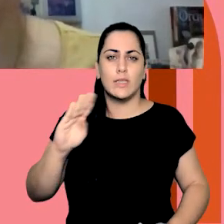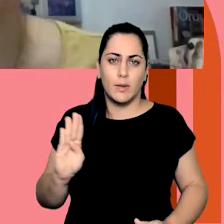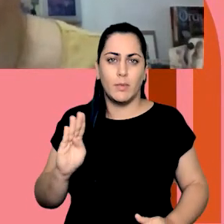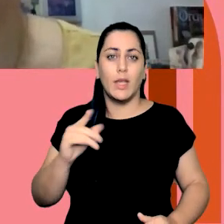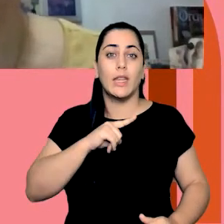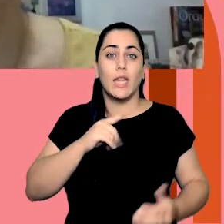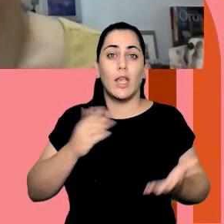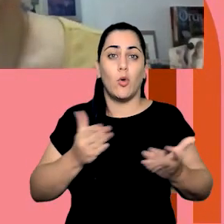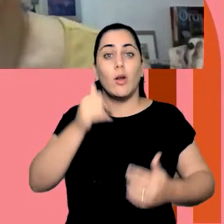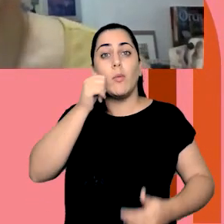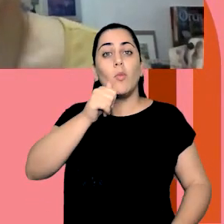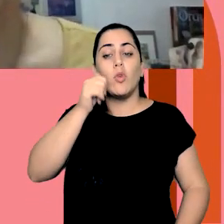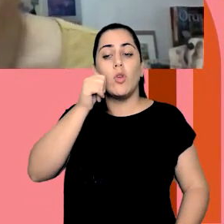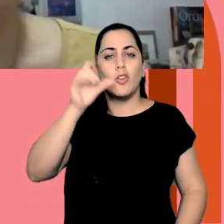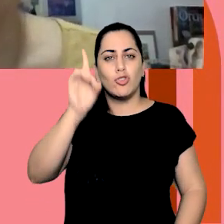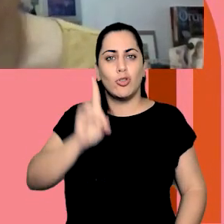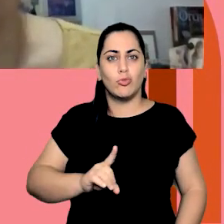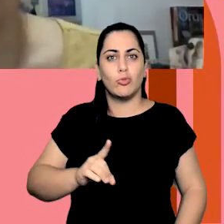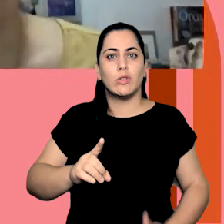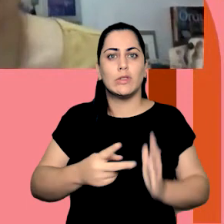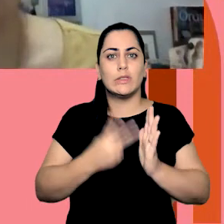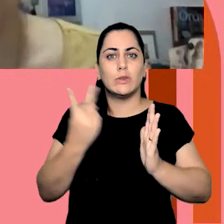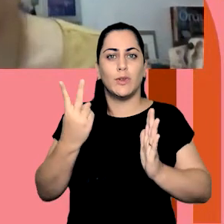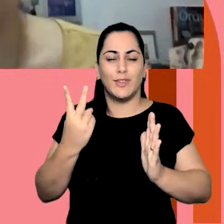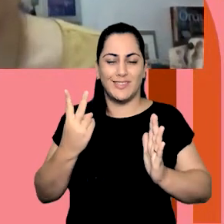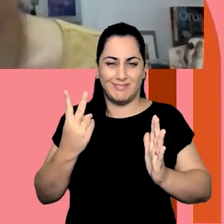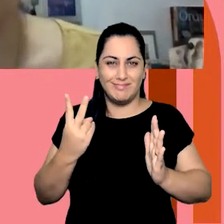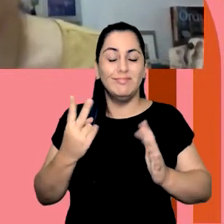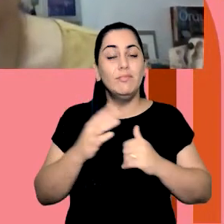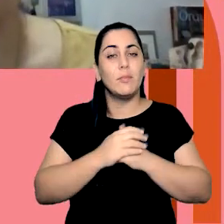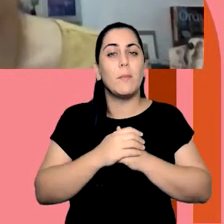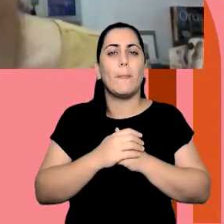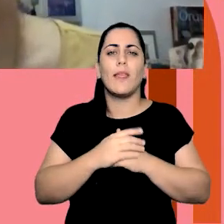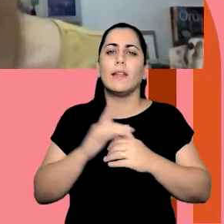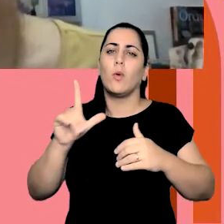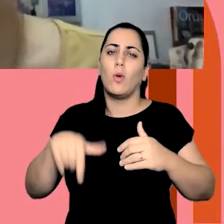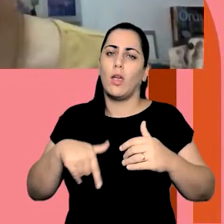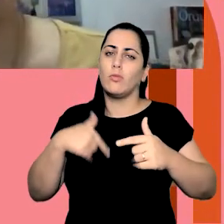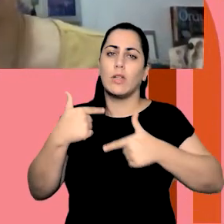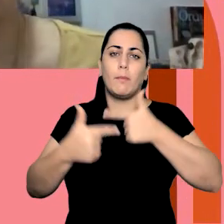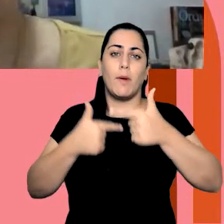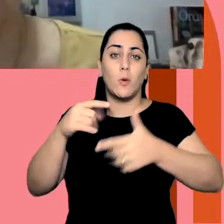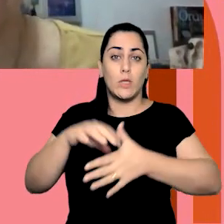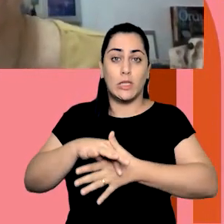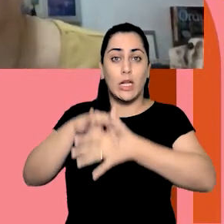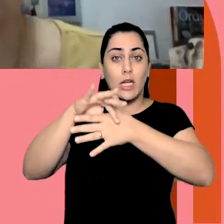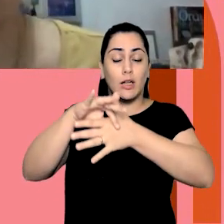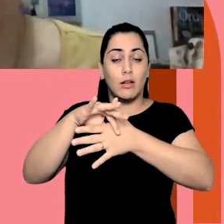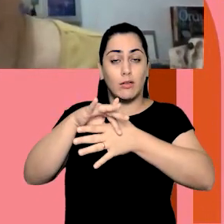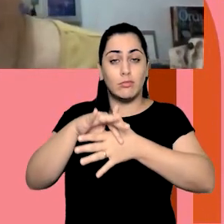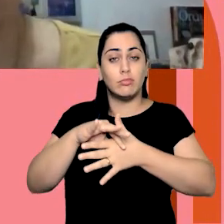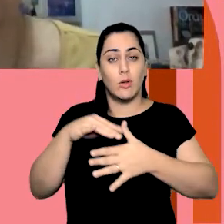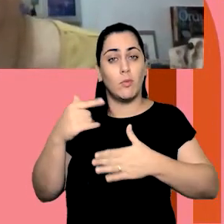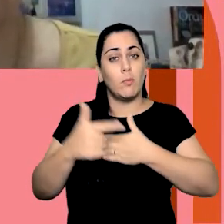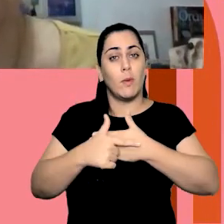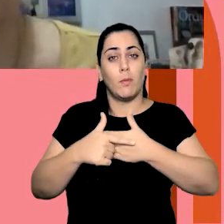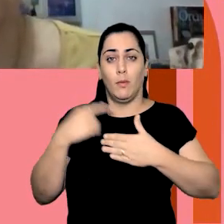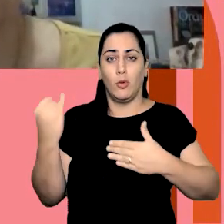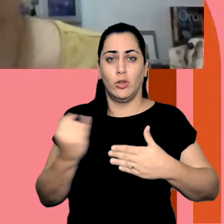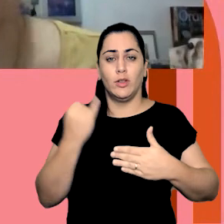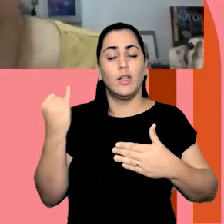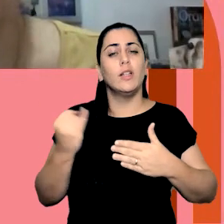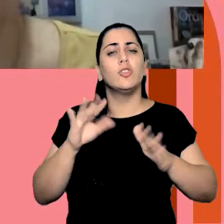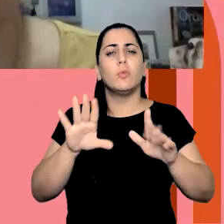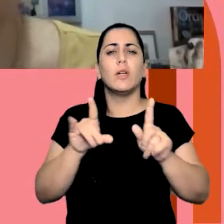uma diretora. E é um papel, é uma liderança que nos foi dada, é um papel importante,